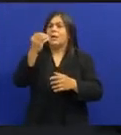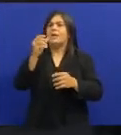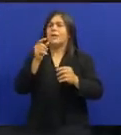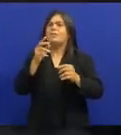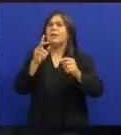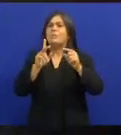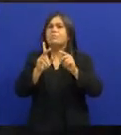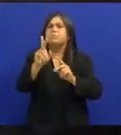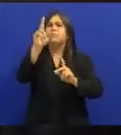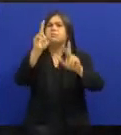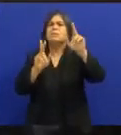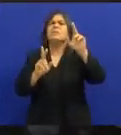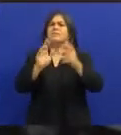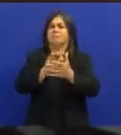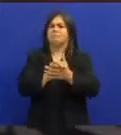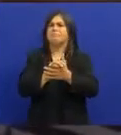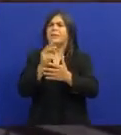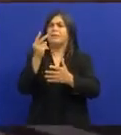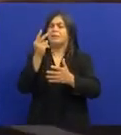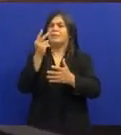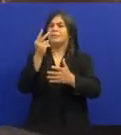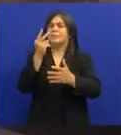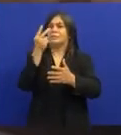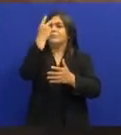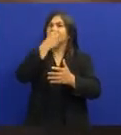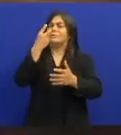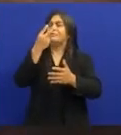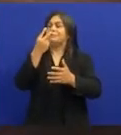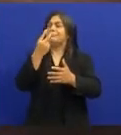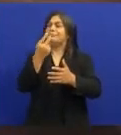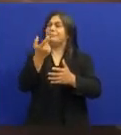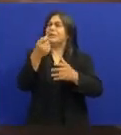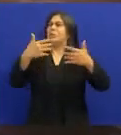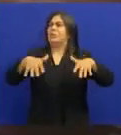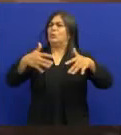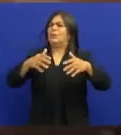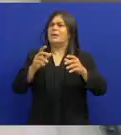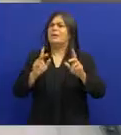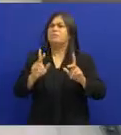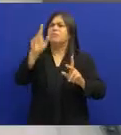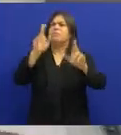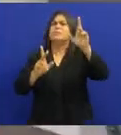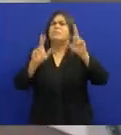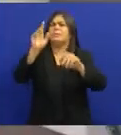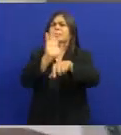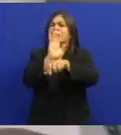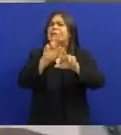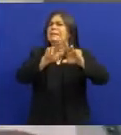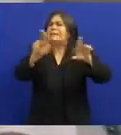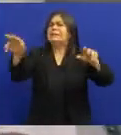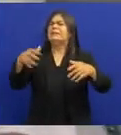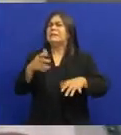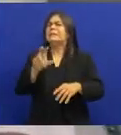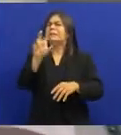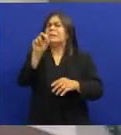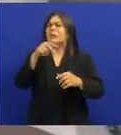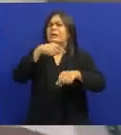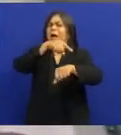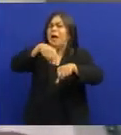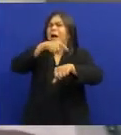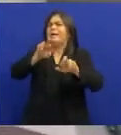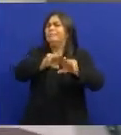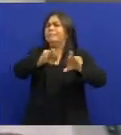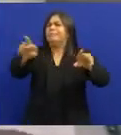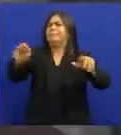E a primeira corte Que a gente deu Ficou com 2h20 Muito grande Tu imagina pra depois E acho que ele gravou Mais de, sei lá Mais de